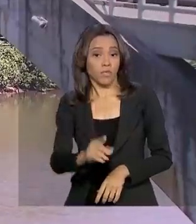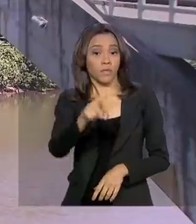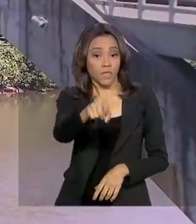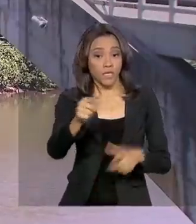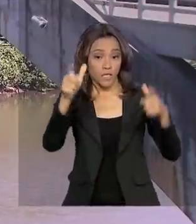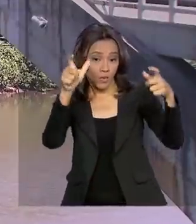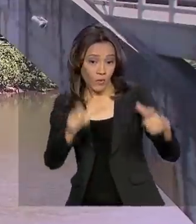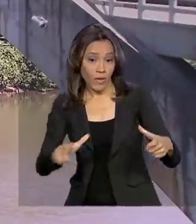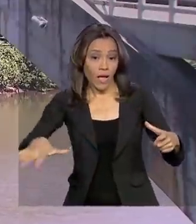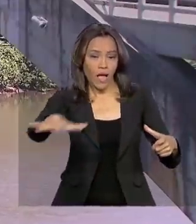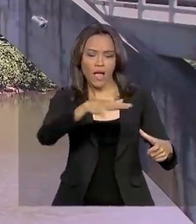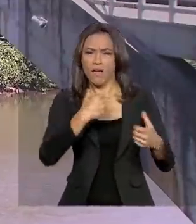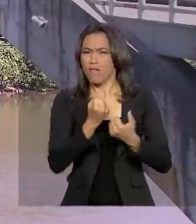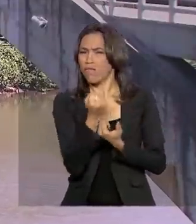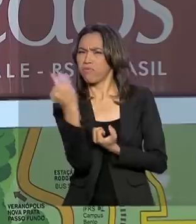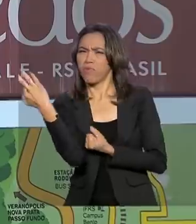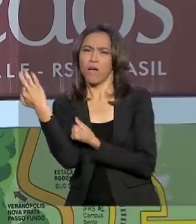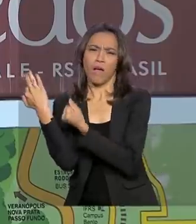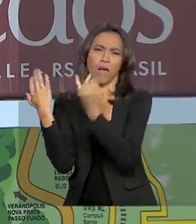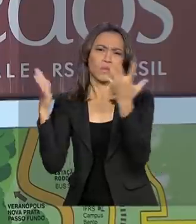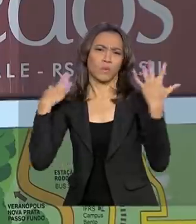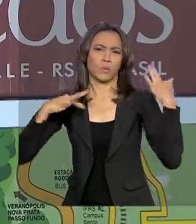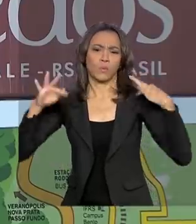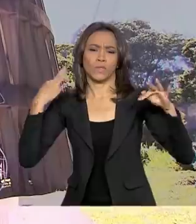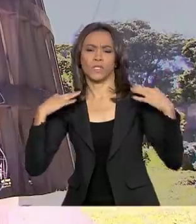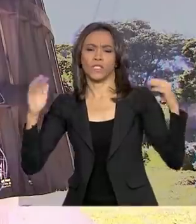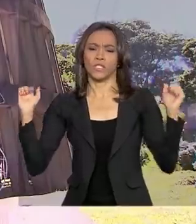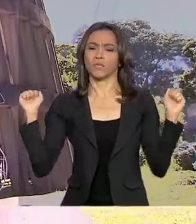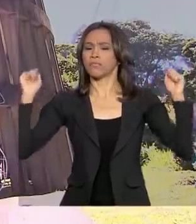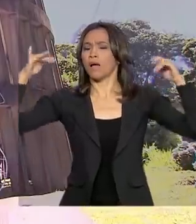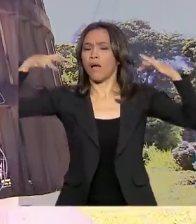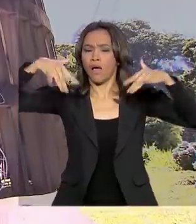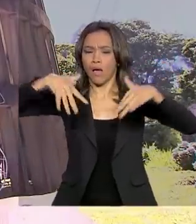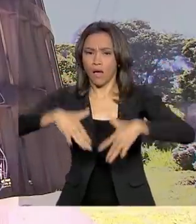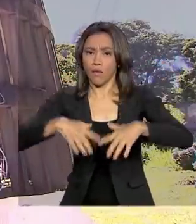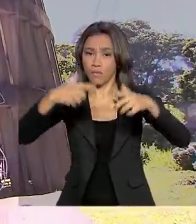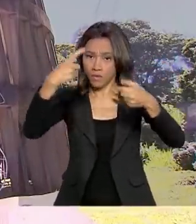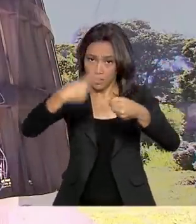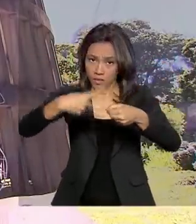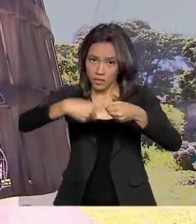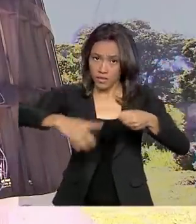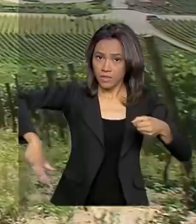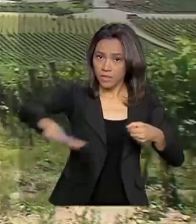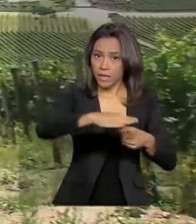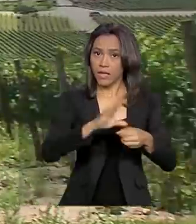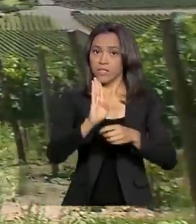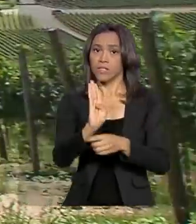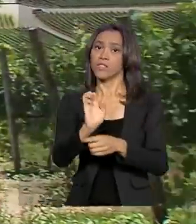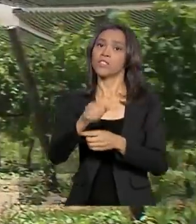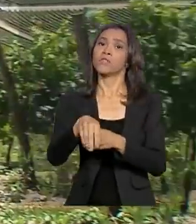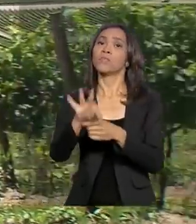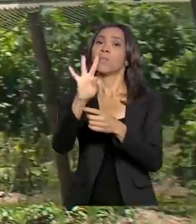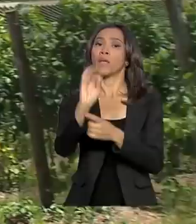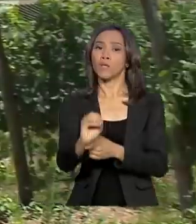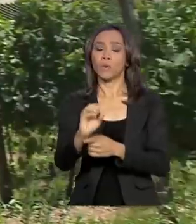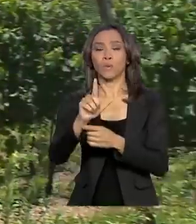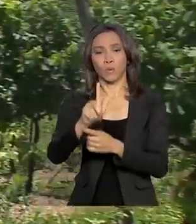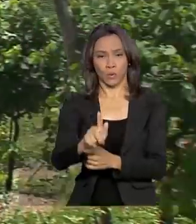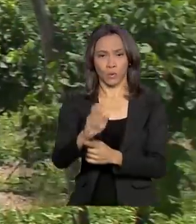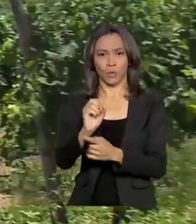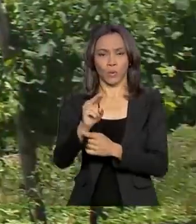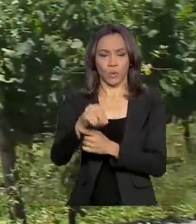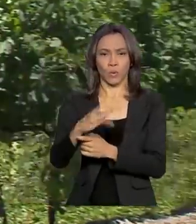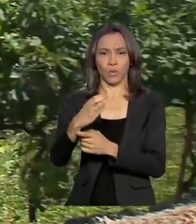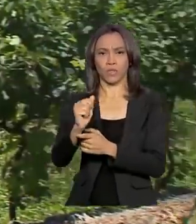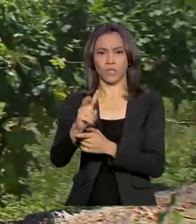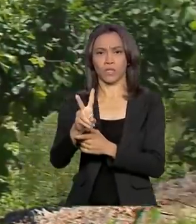que vem atraindo milhares de turistas ao Vale dos Vinhedos, em Bento Gonçalves, no Rio Grande do Sul. São mais de 30 vinícolas,